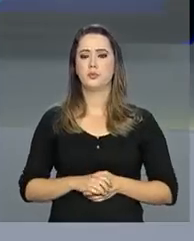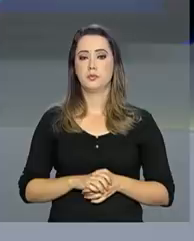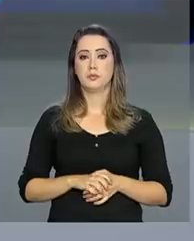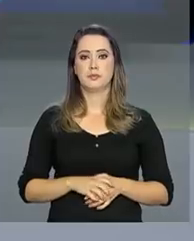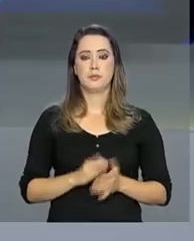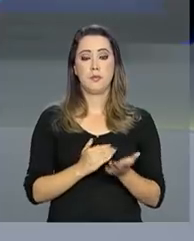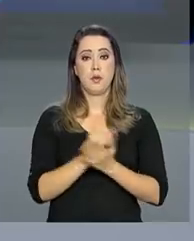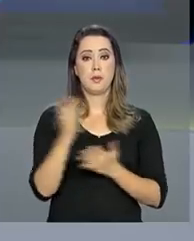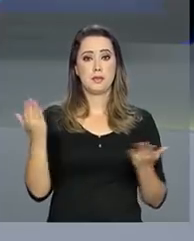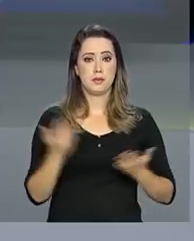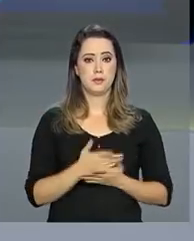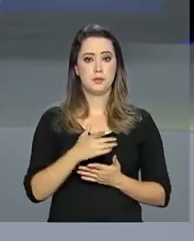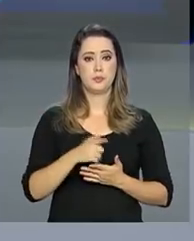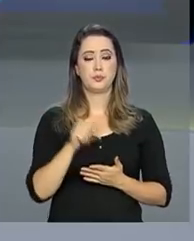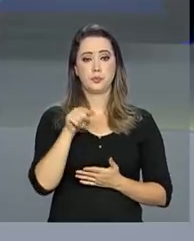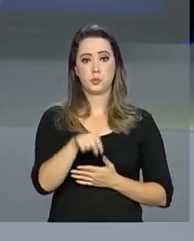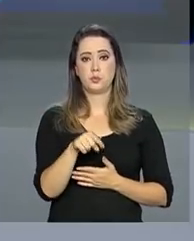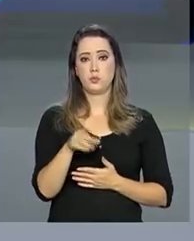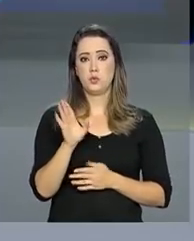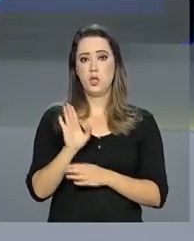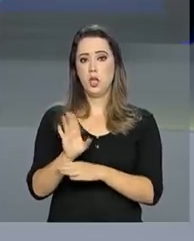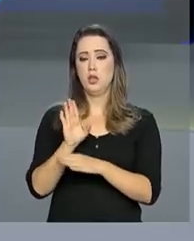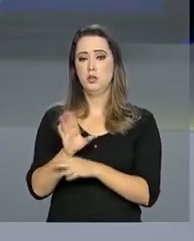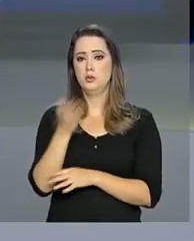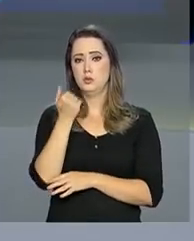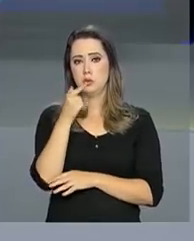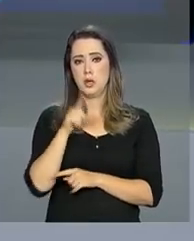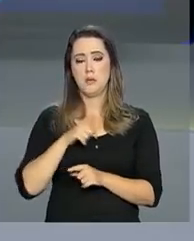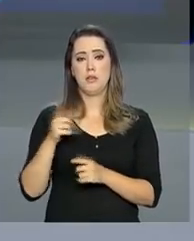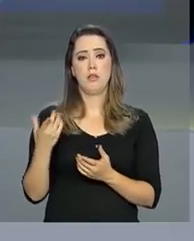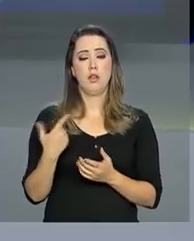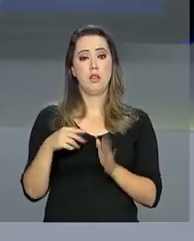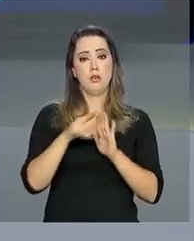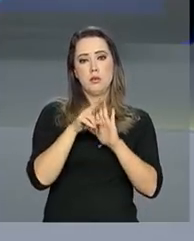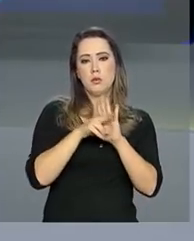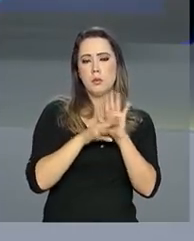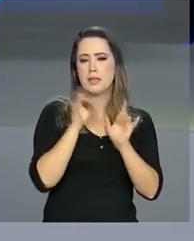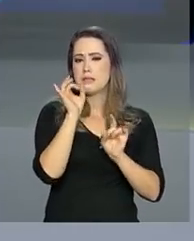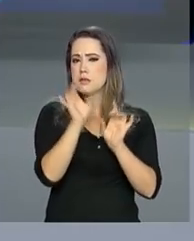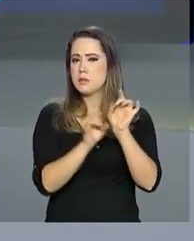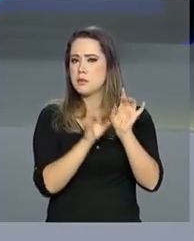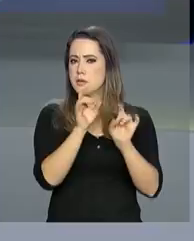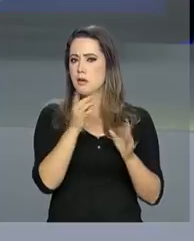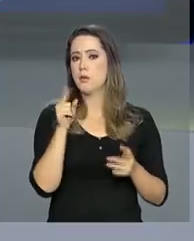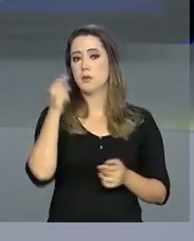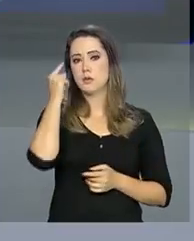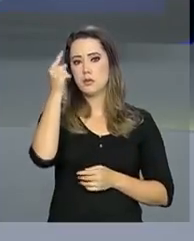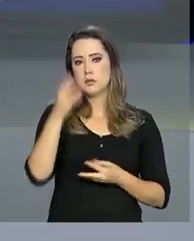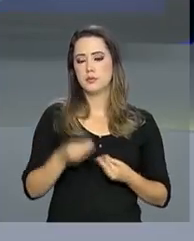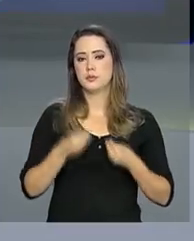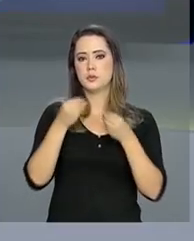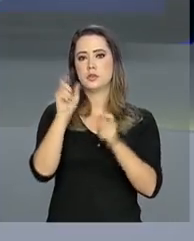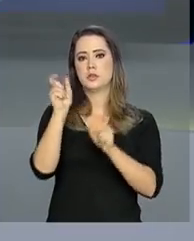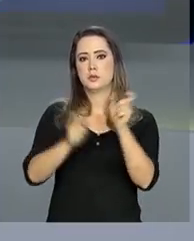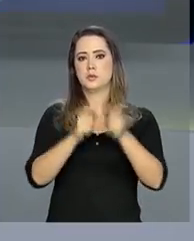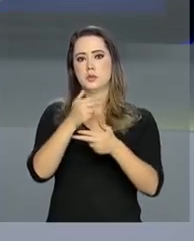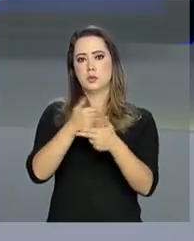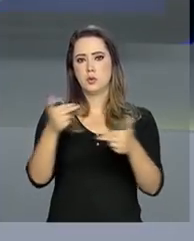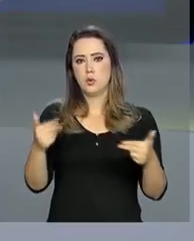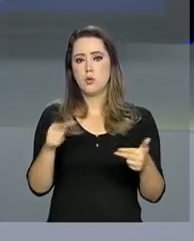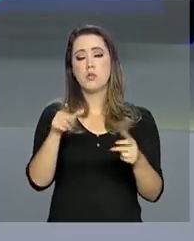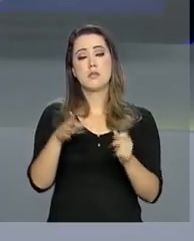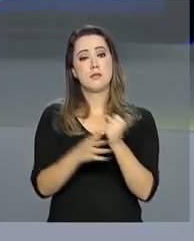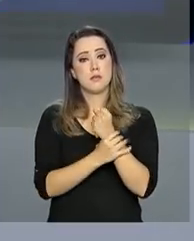A partir de agora, os suplementos alimentares passam a contar com uma regulamentação específica. A ideia é garantir aos consumidores